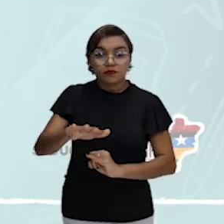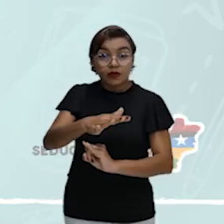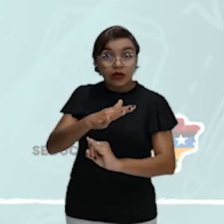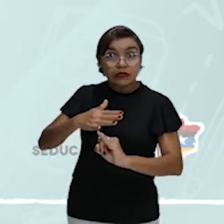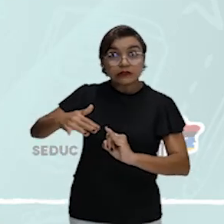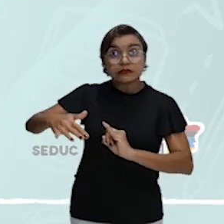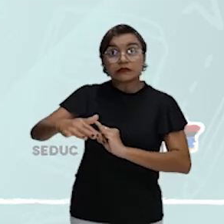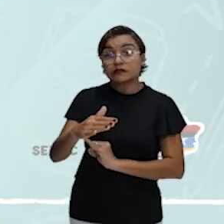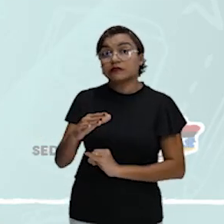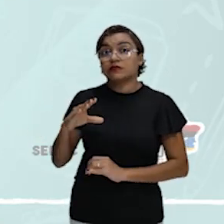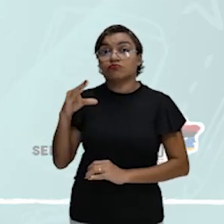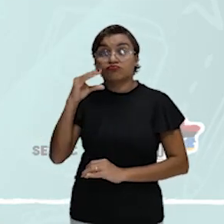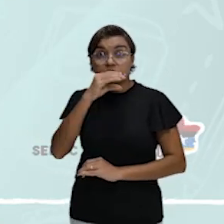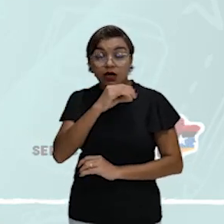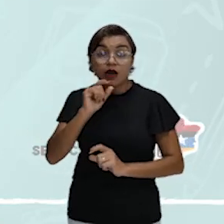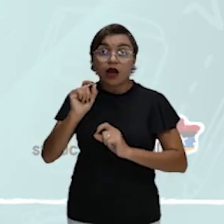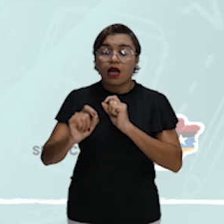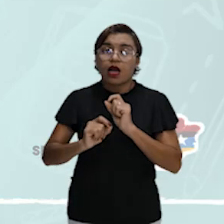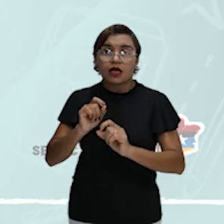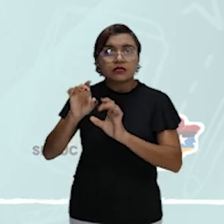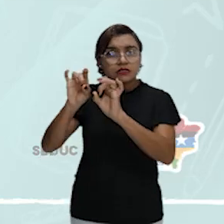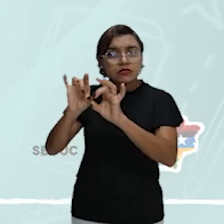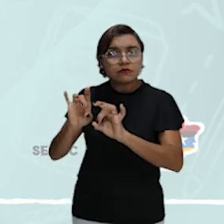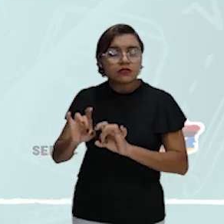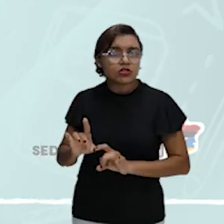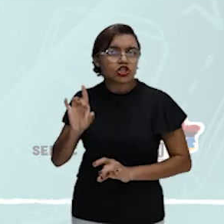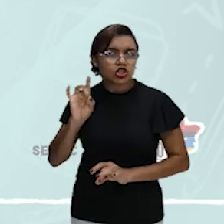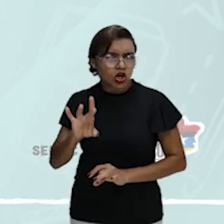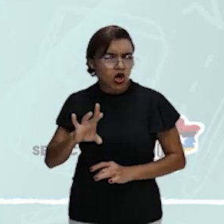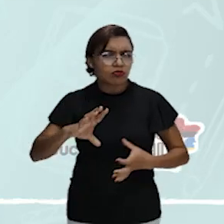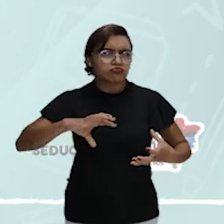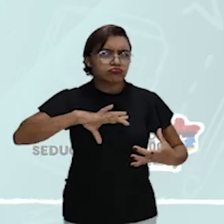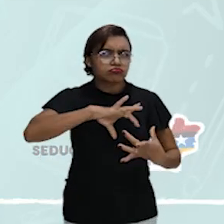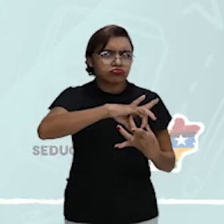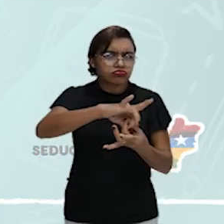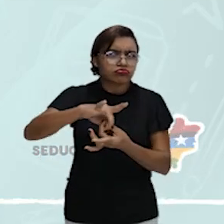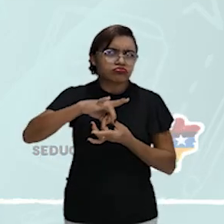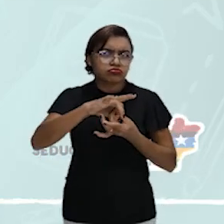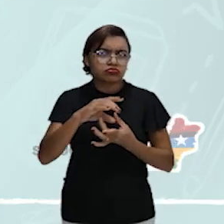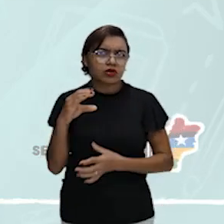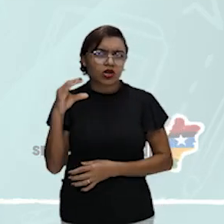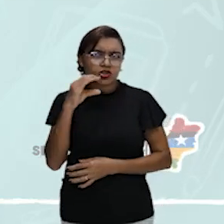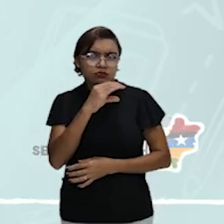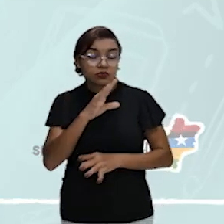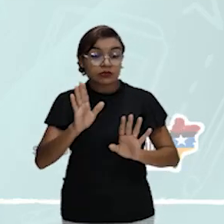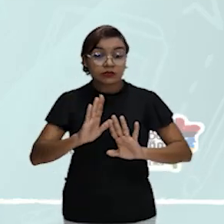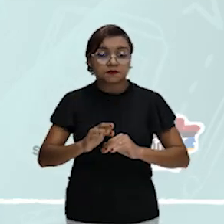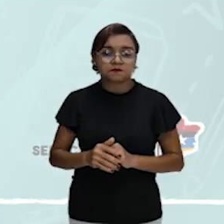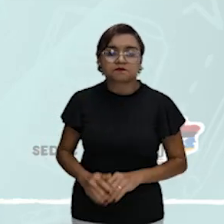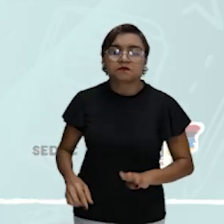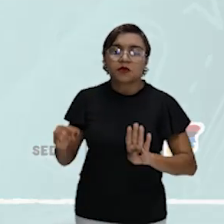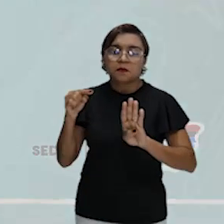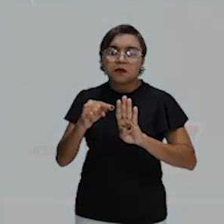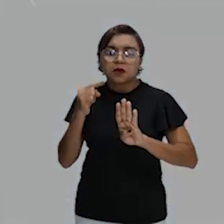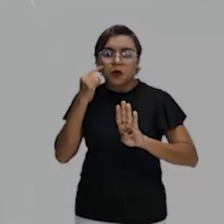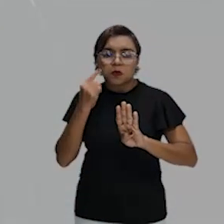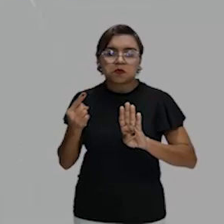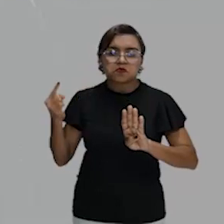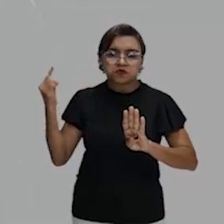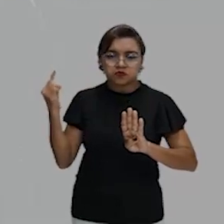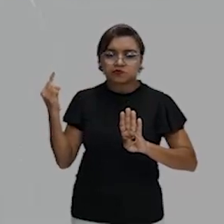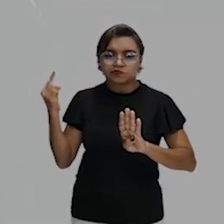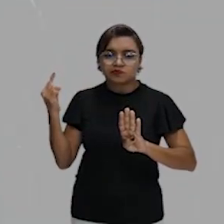específicos, então não seria especificamente o aquecimento global. Letra B. Aos danos causados pelo efeito